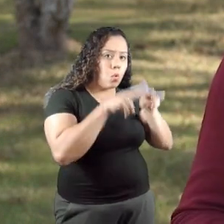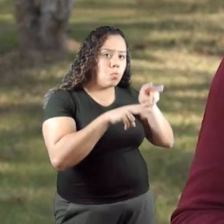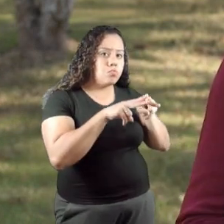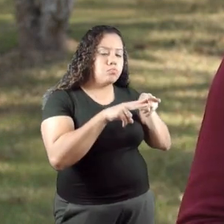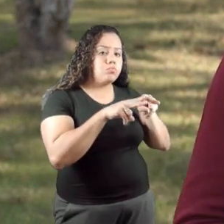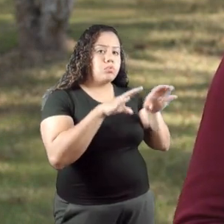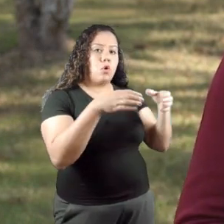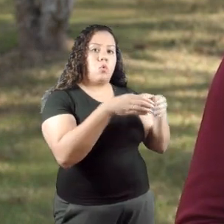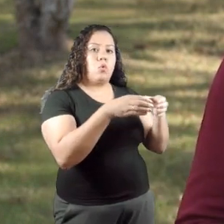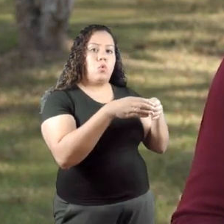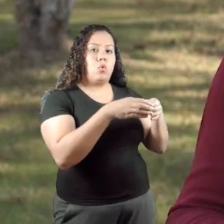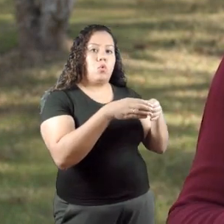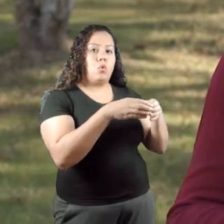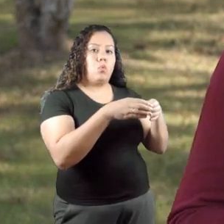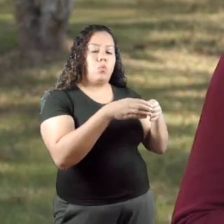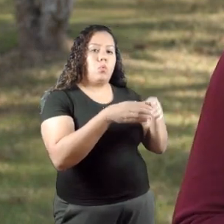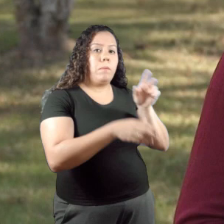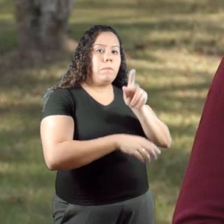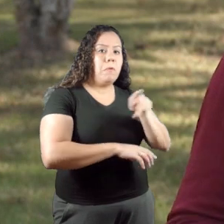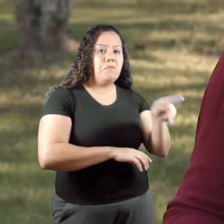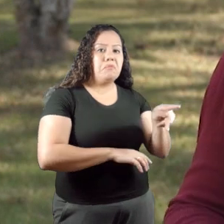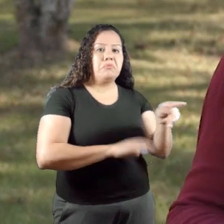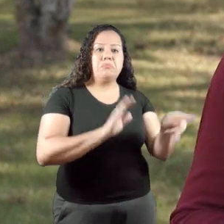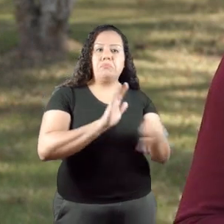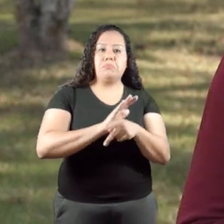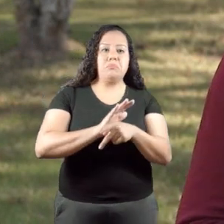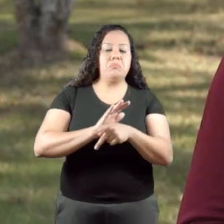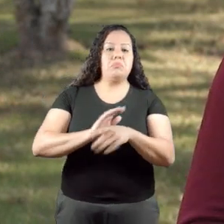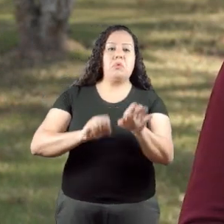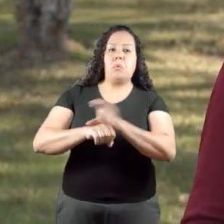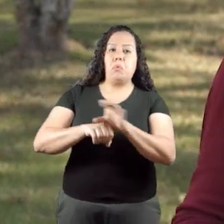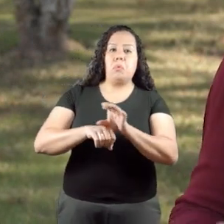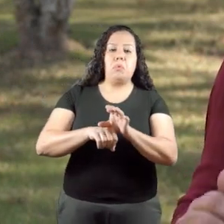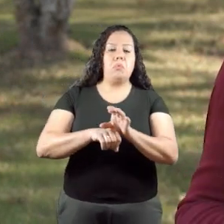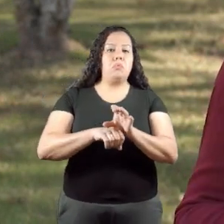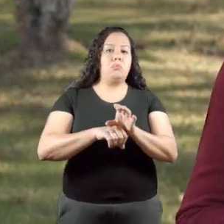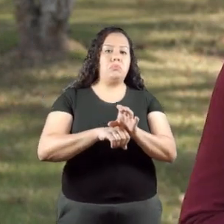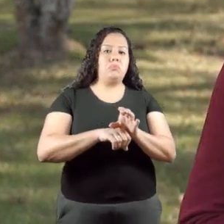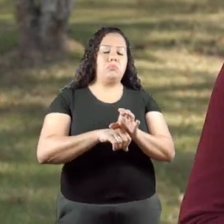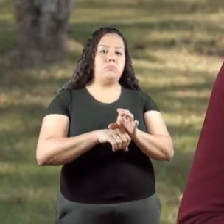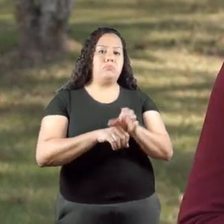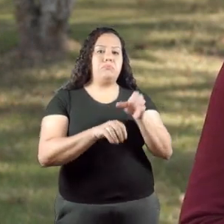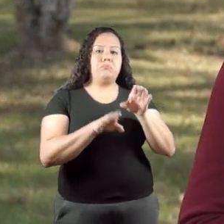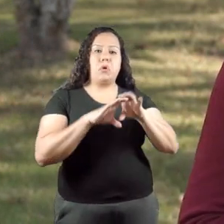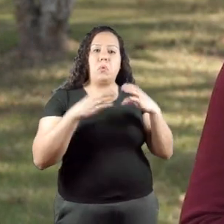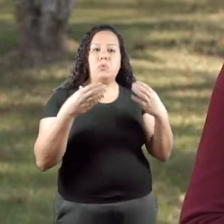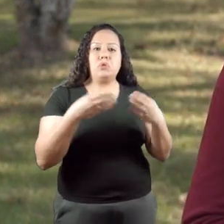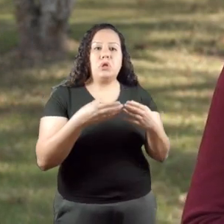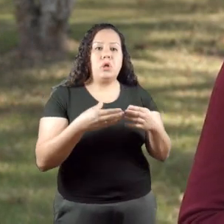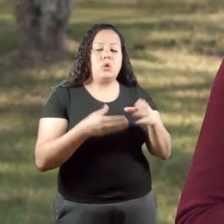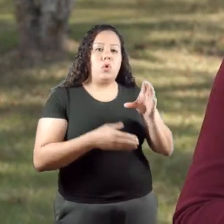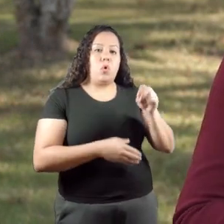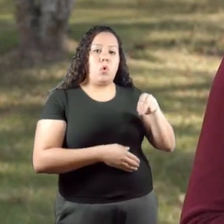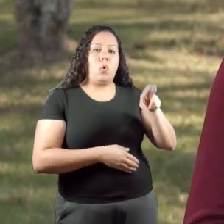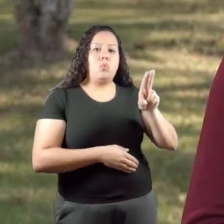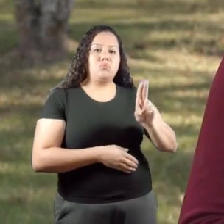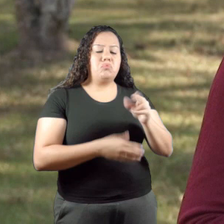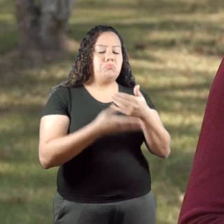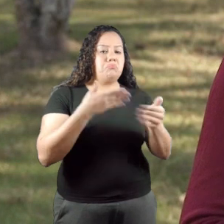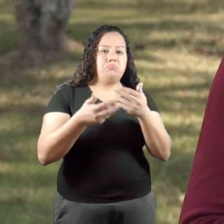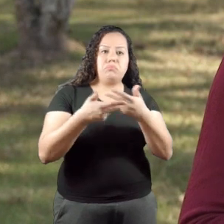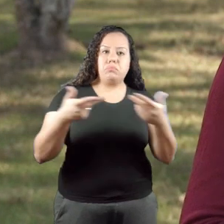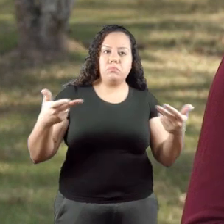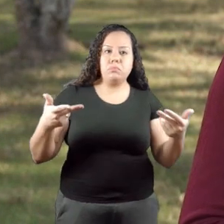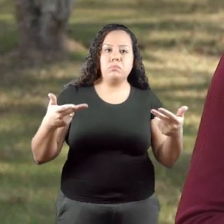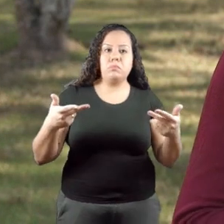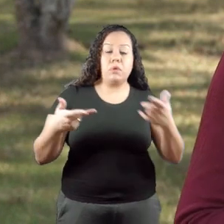aos órgãos colegiados, seja o colegiado do curso, o núcleo docente estruturante, o conselho de unidade, para que essa